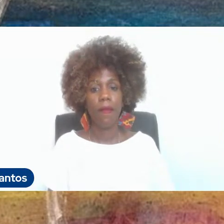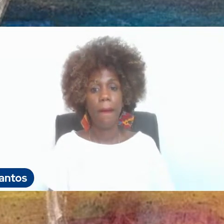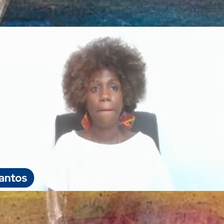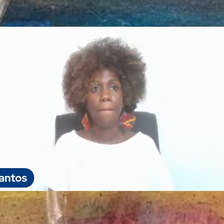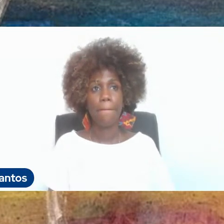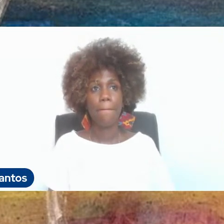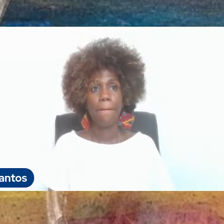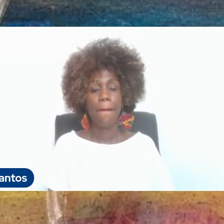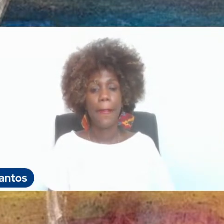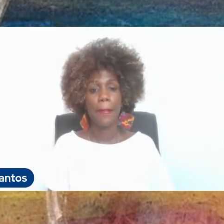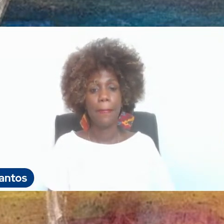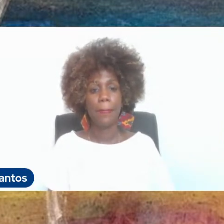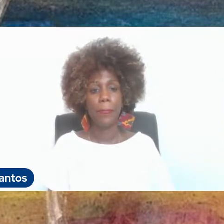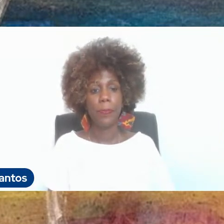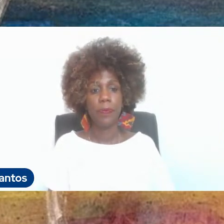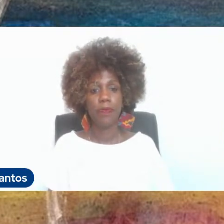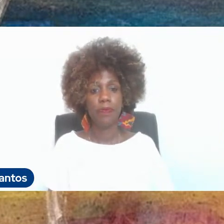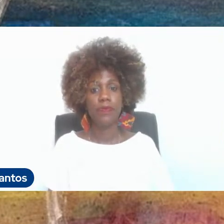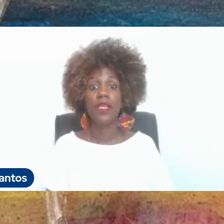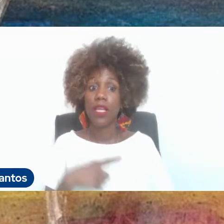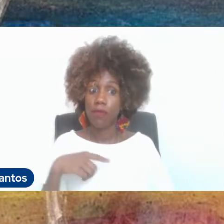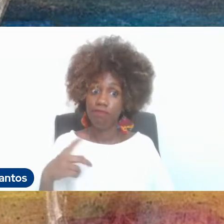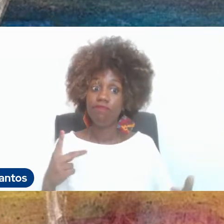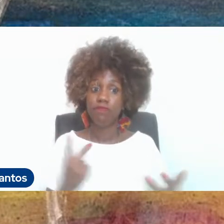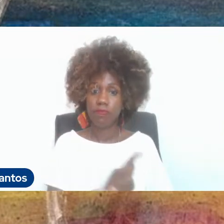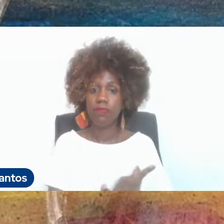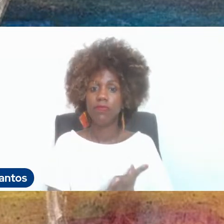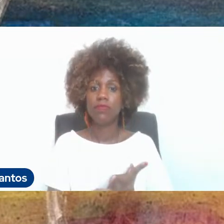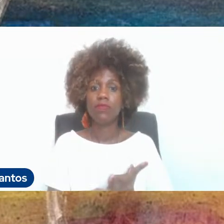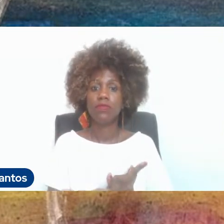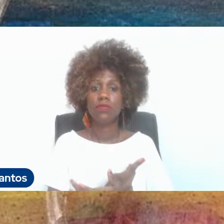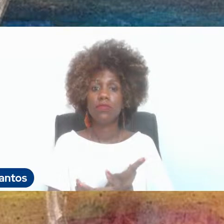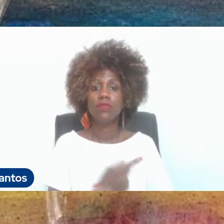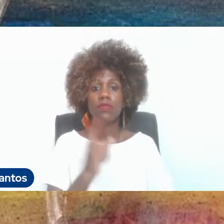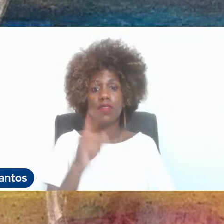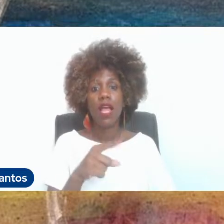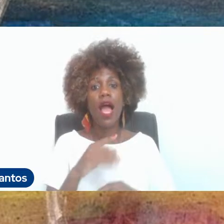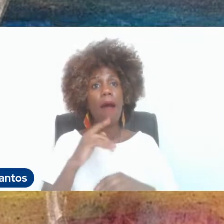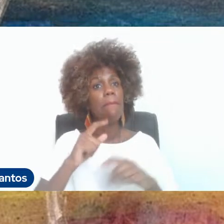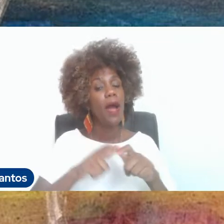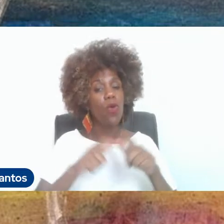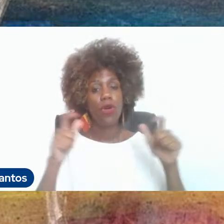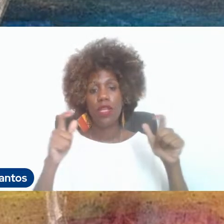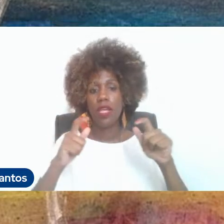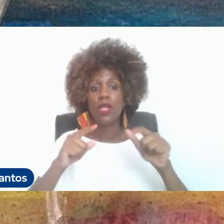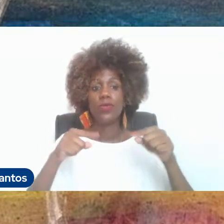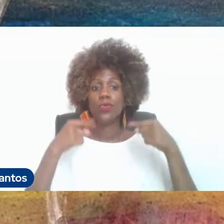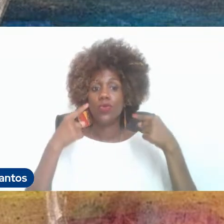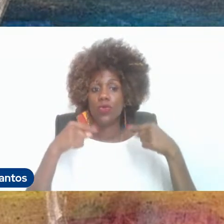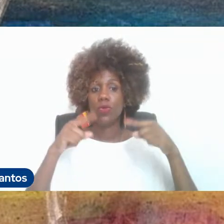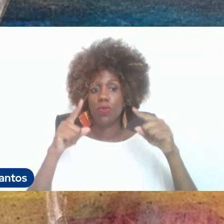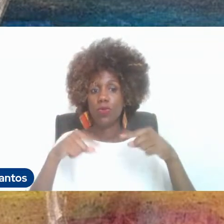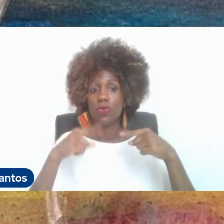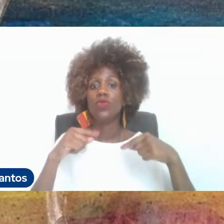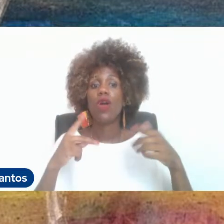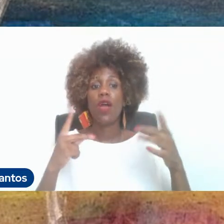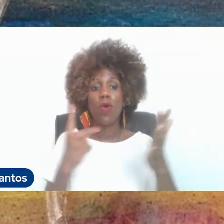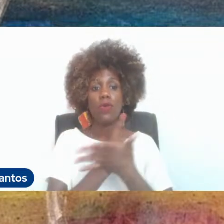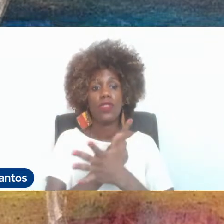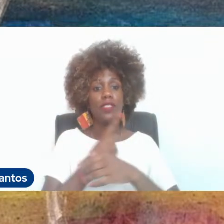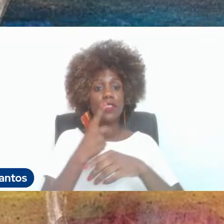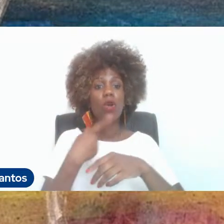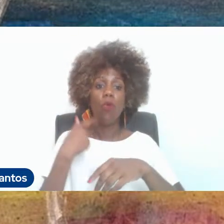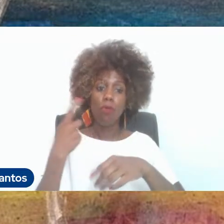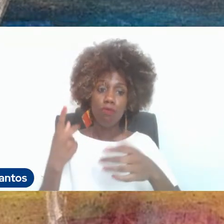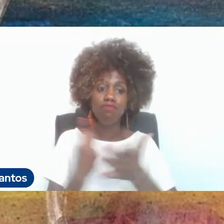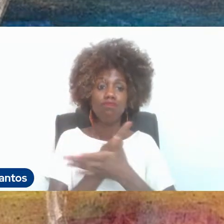Acabei ficando lesionado, como a maioria dos músicos profissionais acabam tendo algum tipo de lesão.